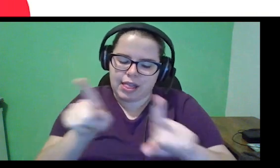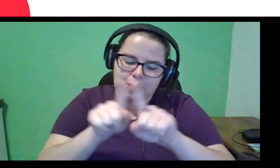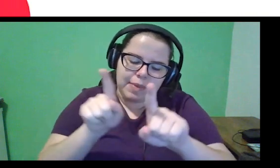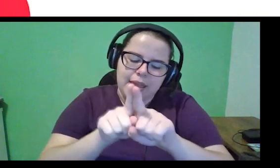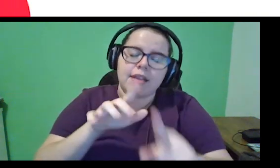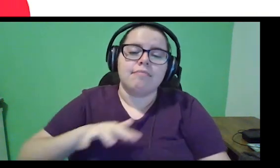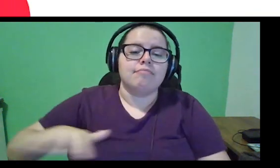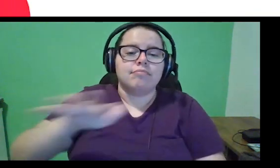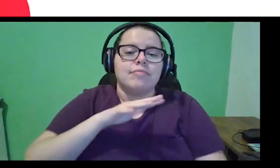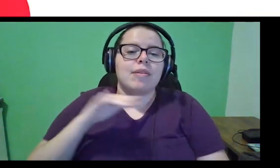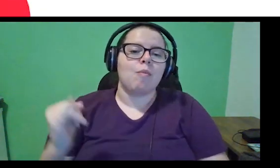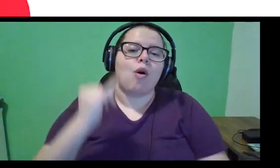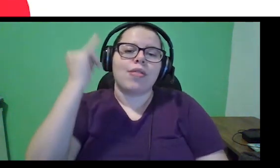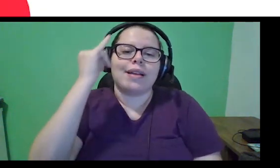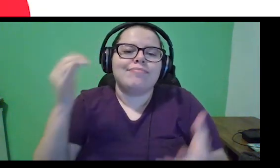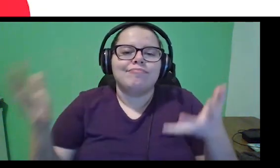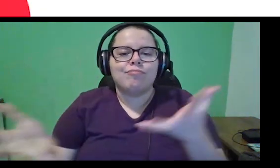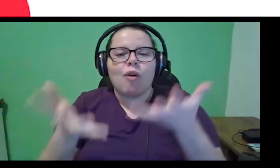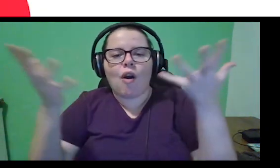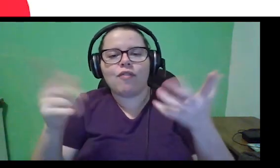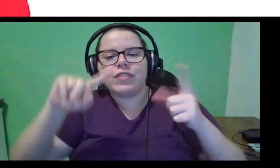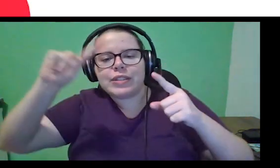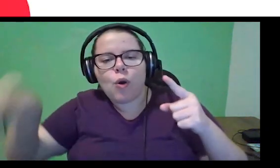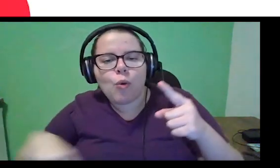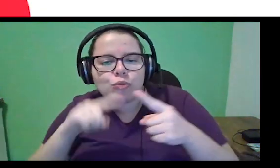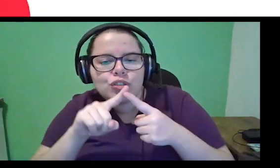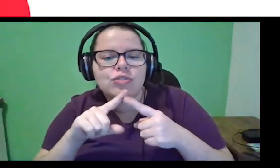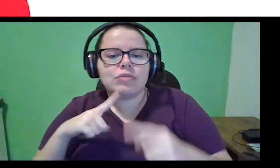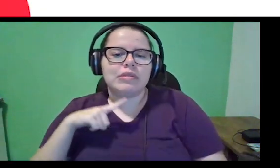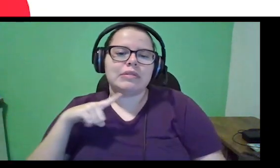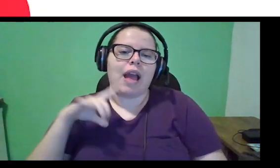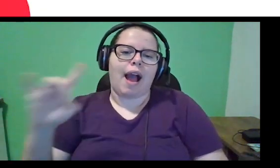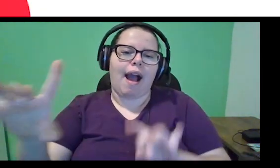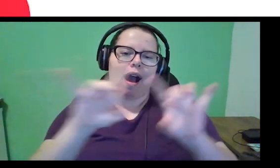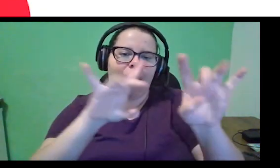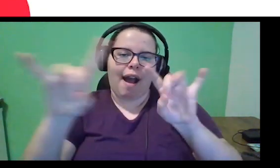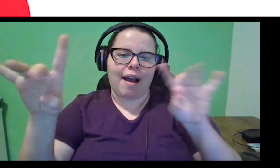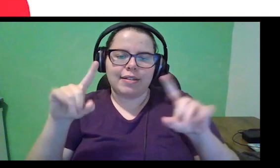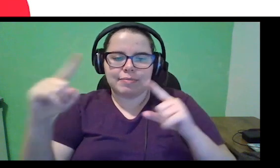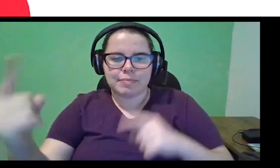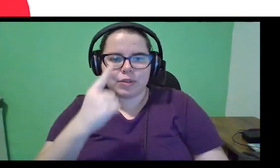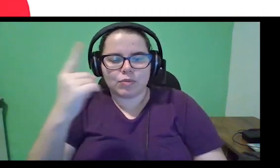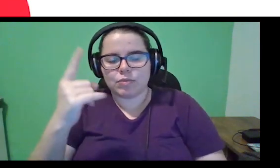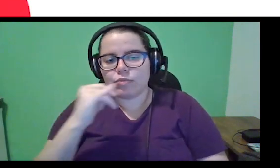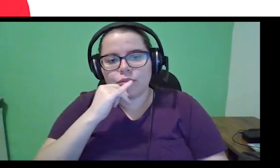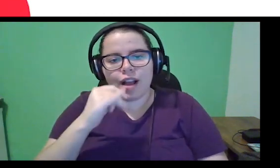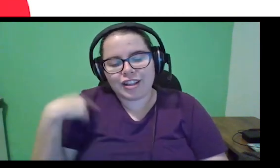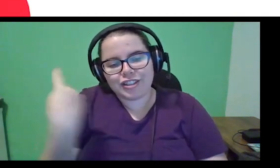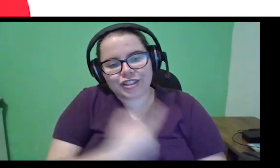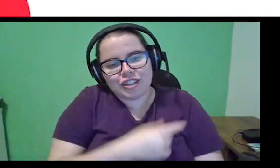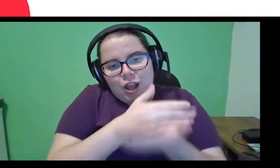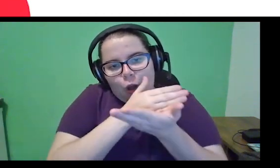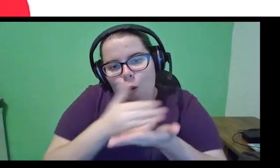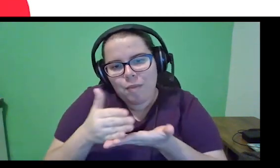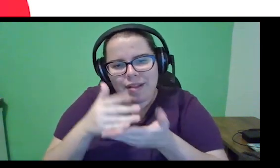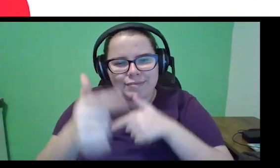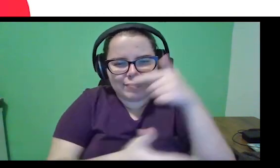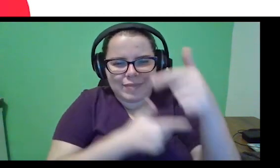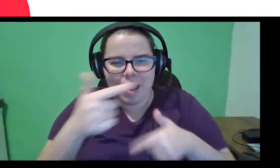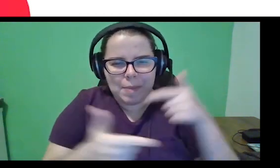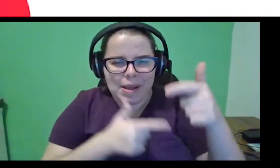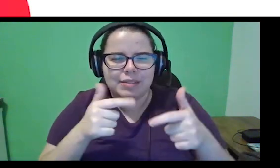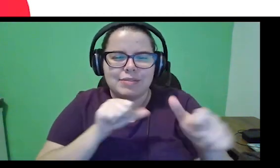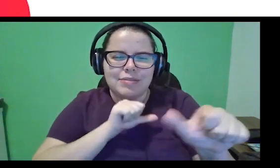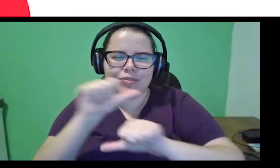é muito sobre motivação e objetivo de cada pessoa, né? Importante que a gente está começando um trabalho de